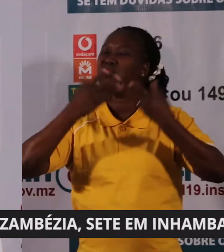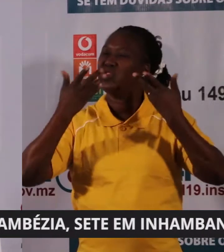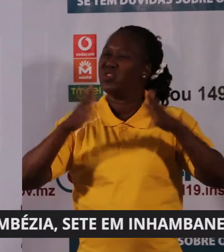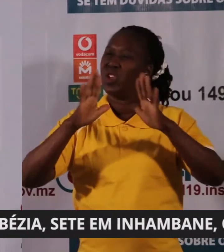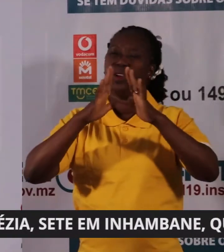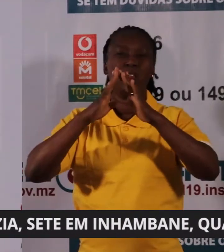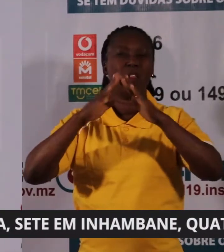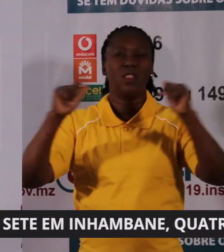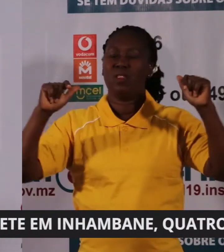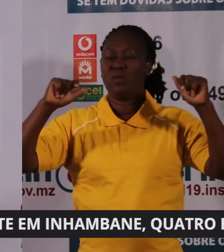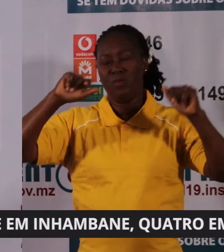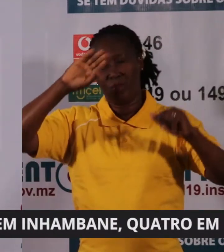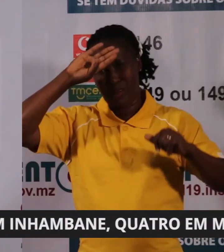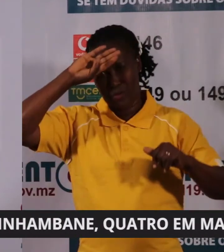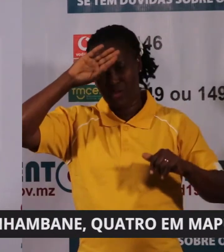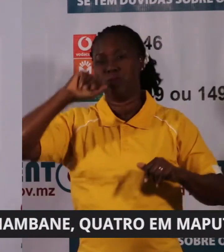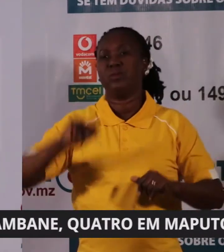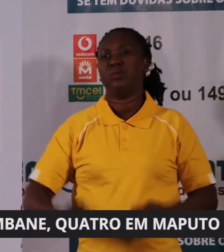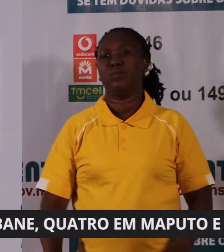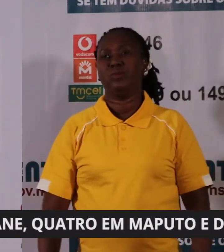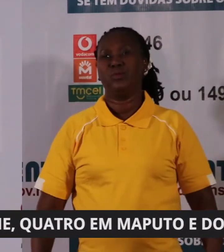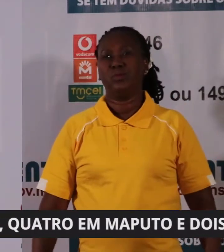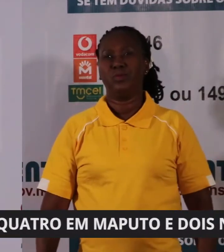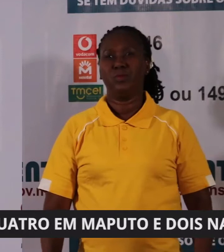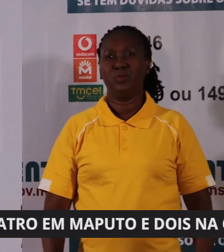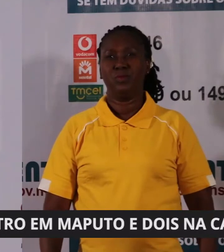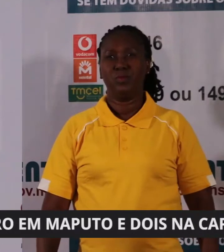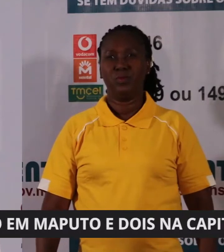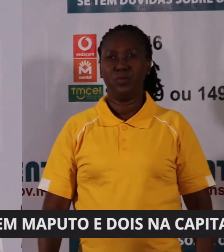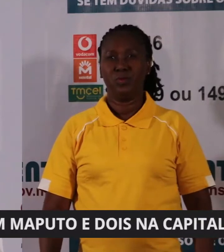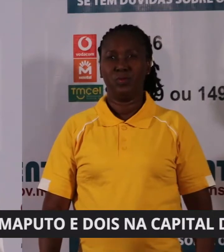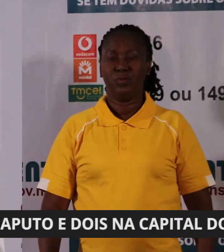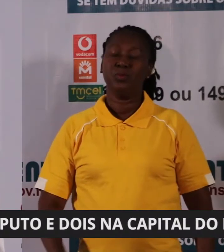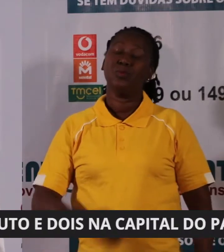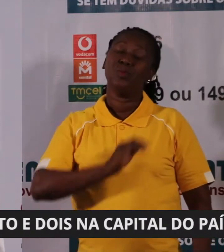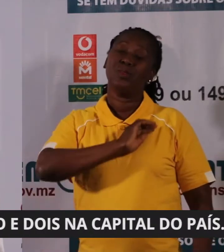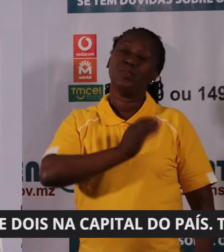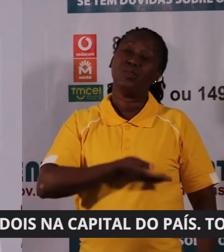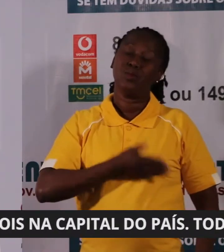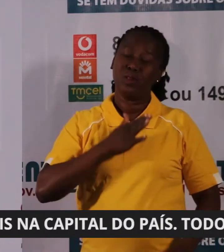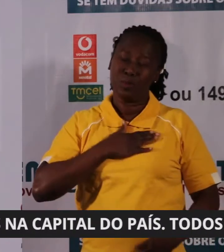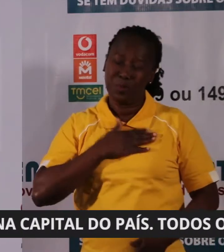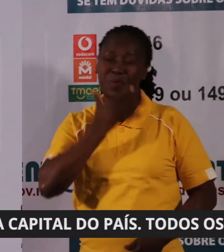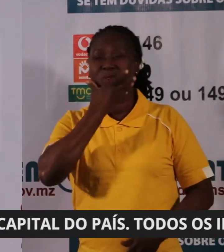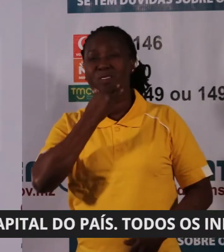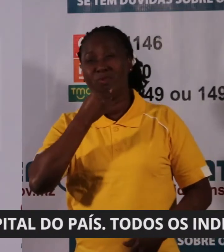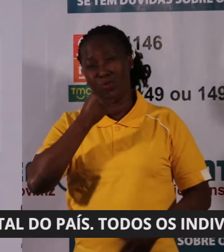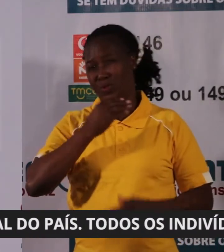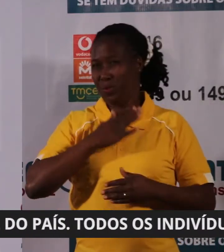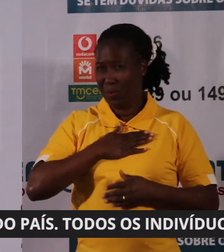recuperados da Covid-19. Minhas senhoras, meus senhores,